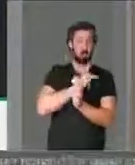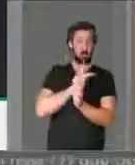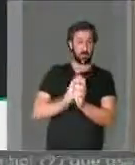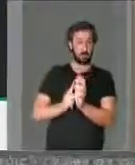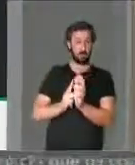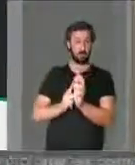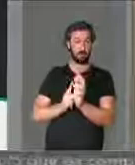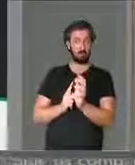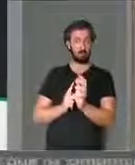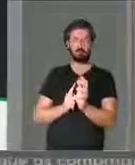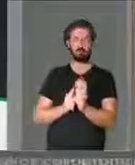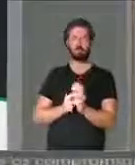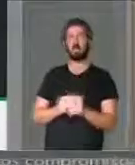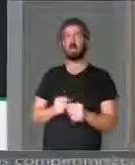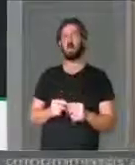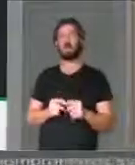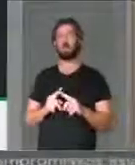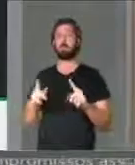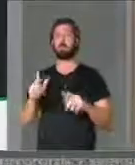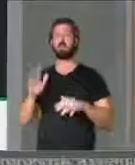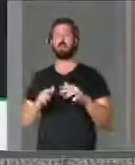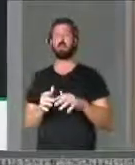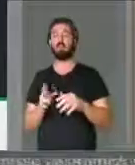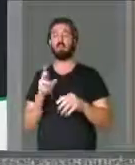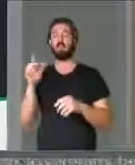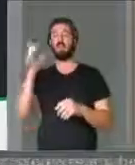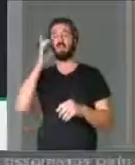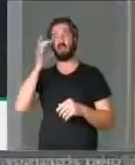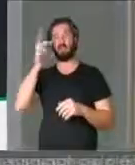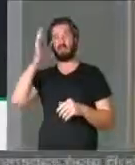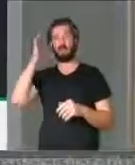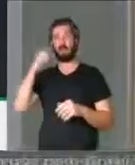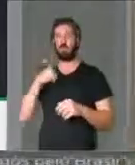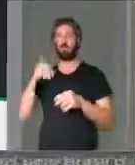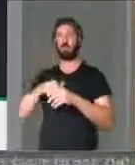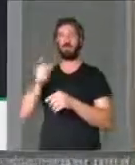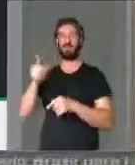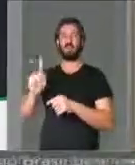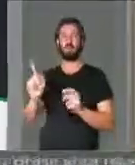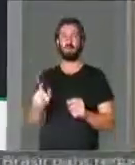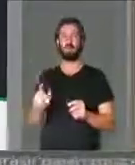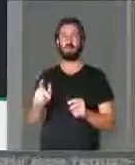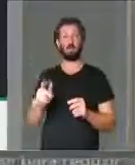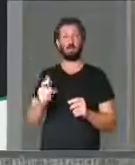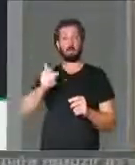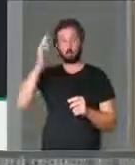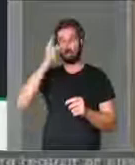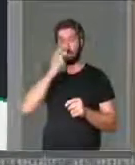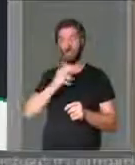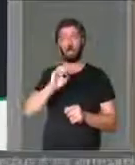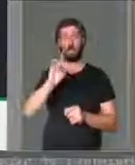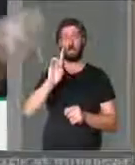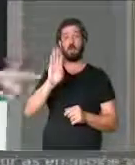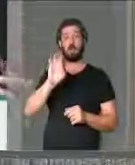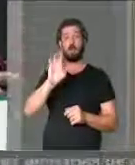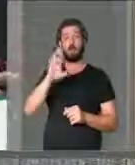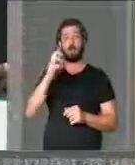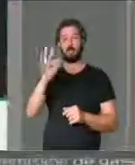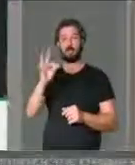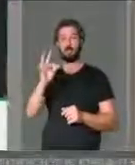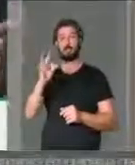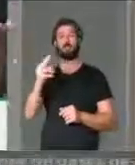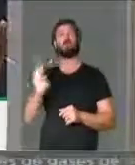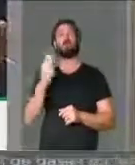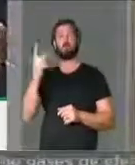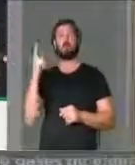presidência, e votarão contra, talvez, sendo o Temer. Ministros que acham que depoimentos da Odebrecht valem